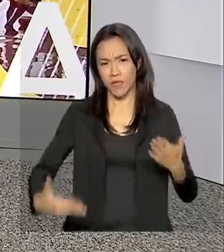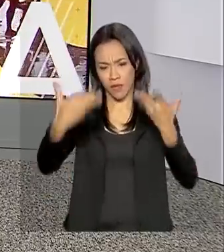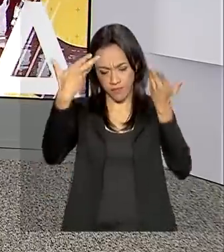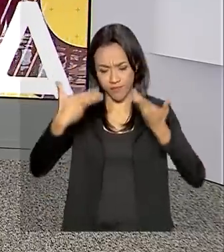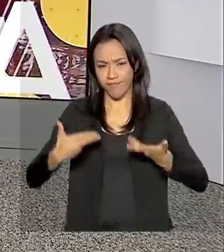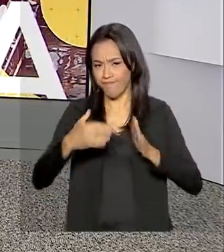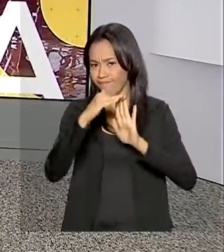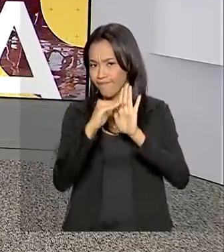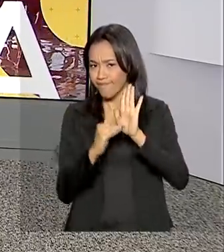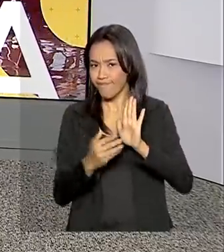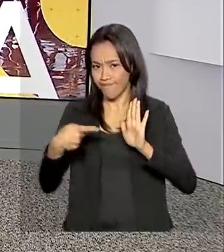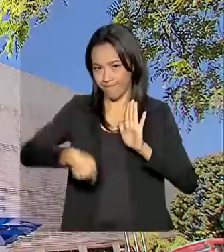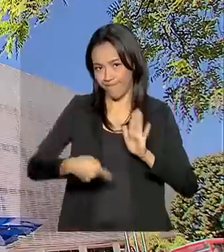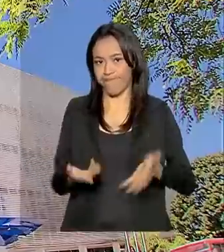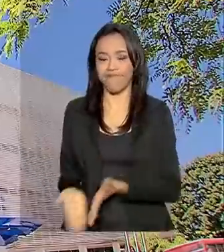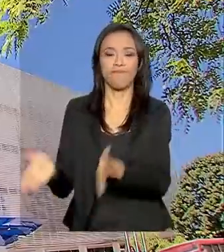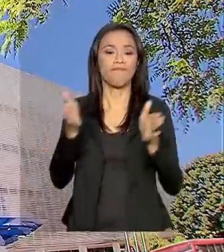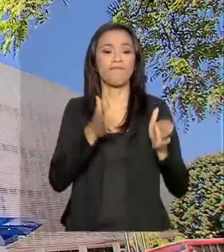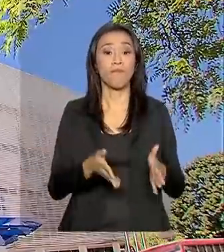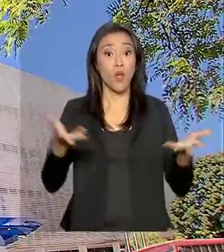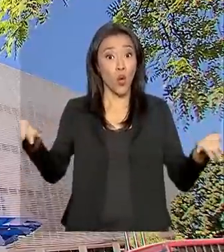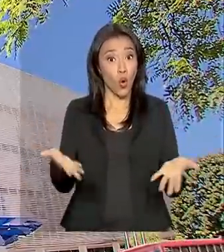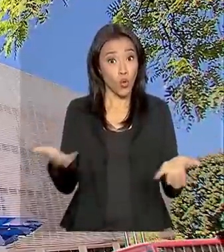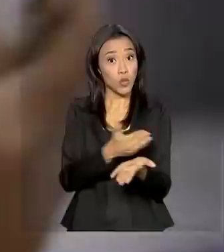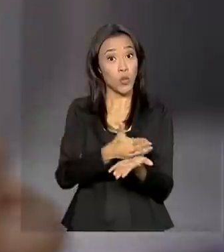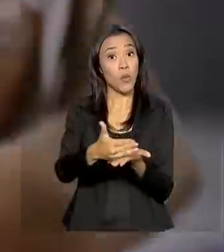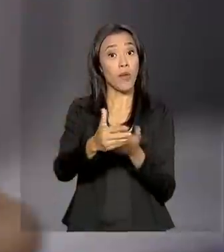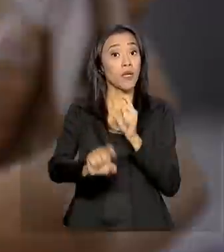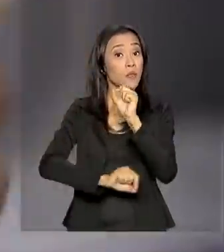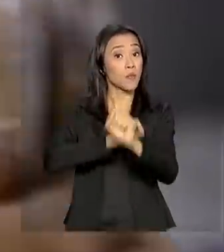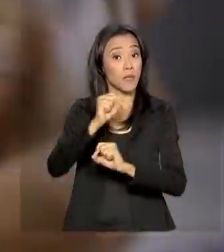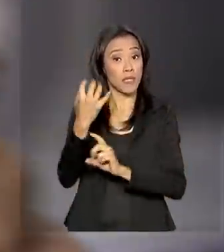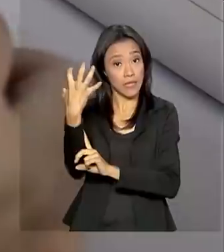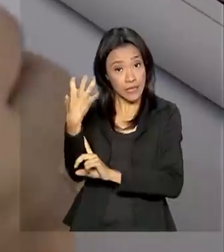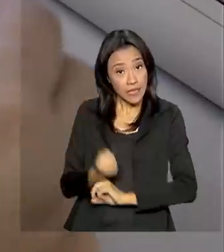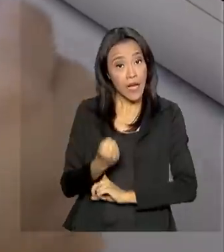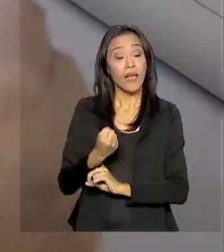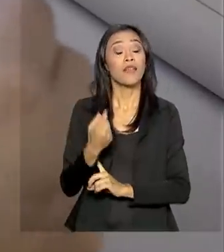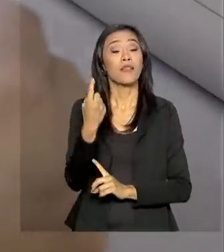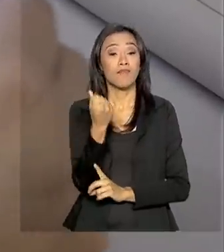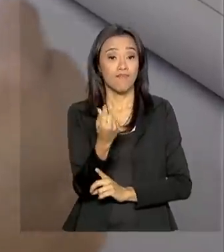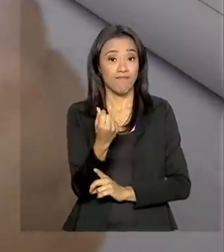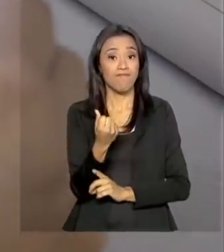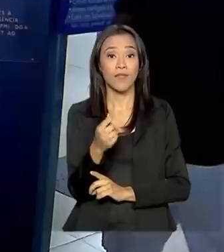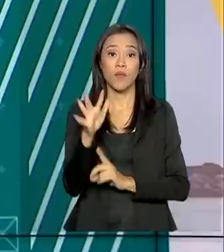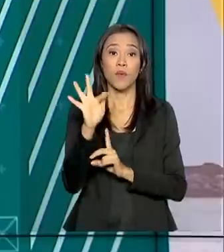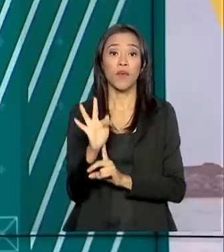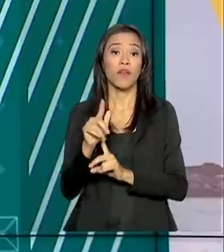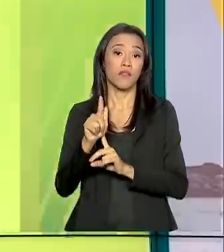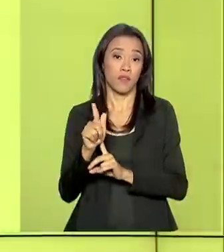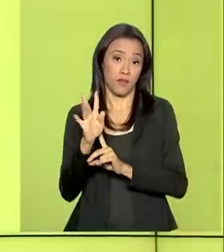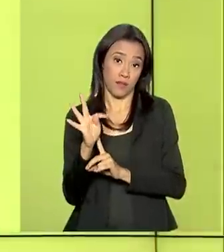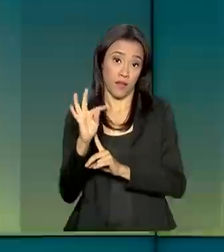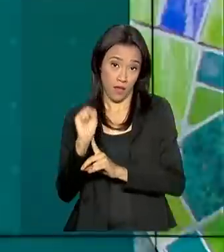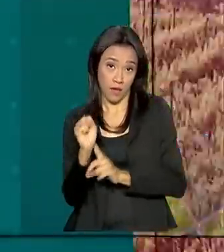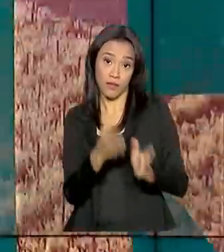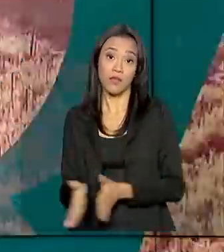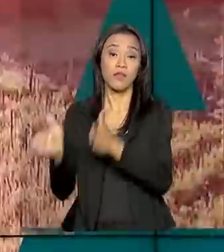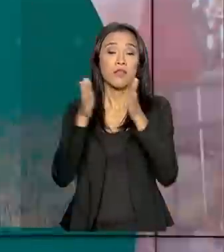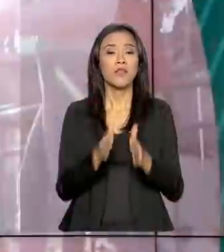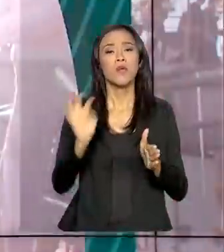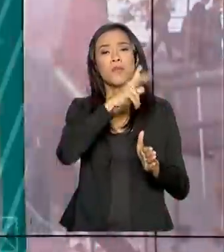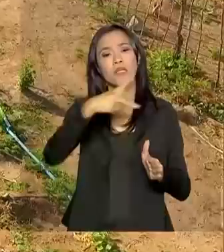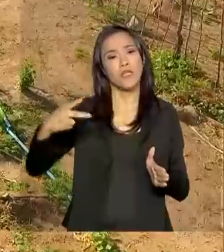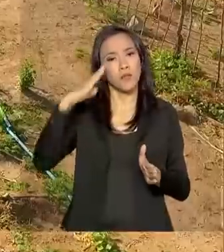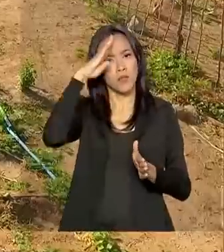edição do Brasil em Dia. Começa hoje a adesão ao saque-aniversário do FGTS. Presidente Bolsonaro